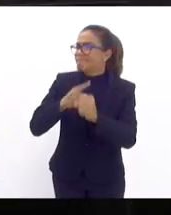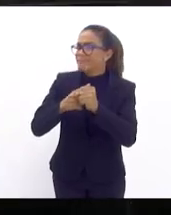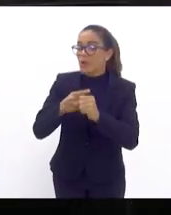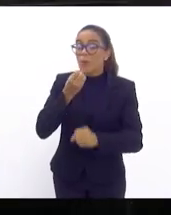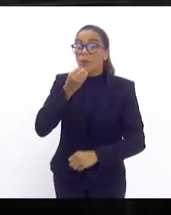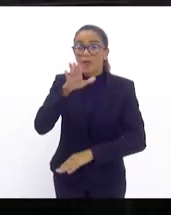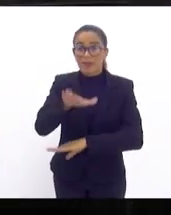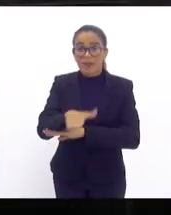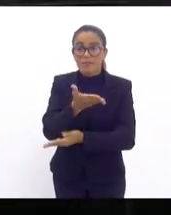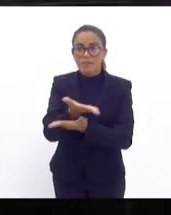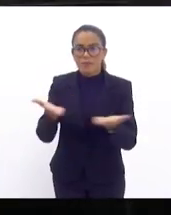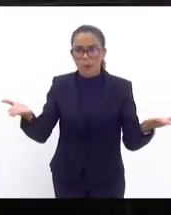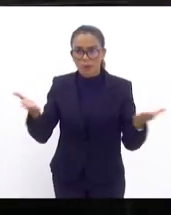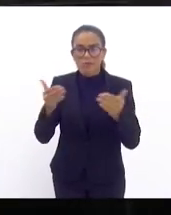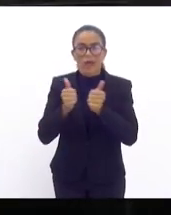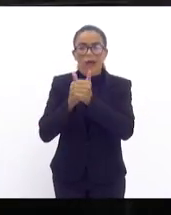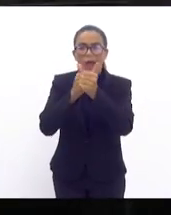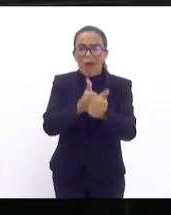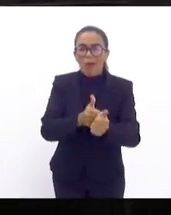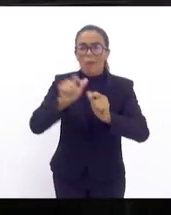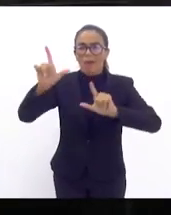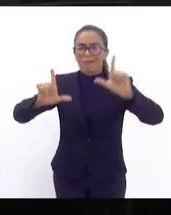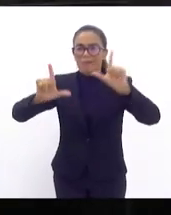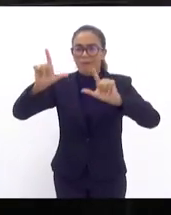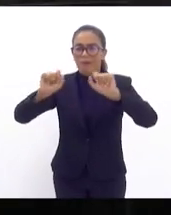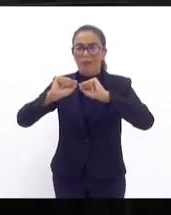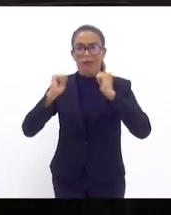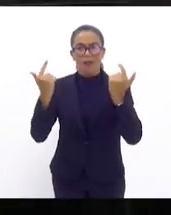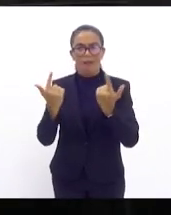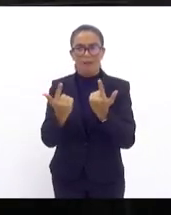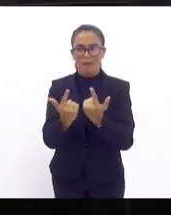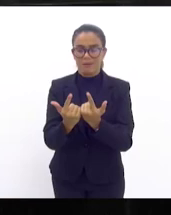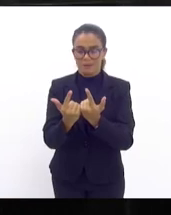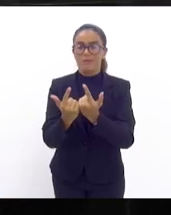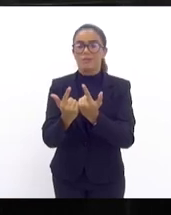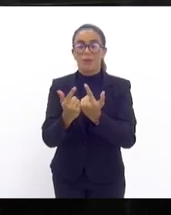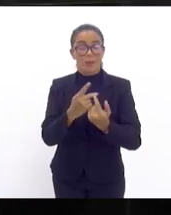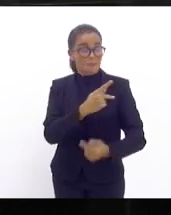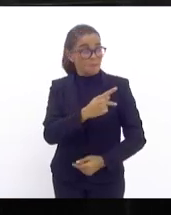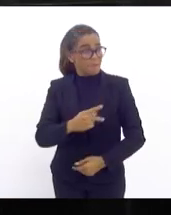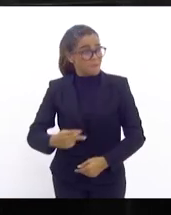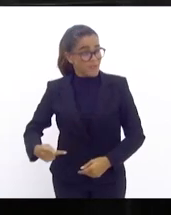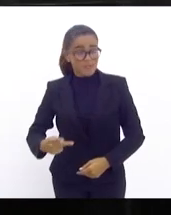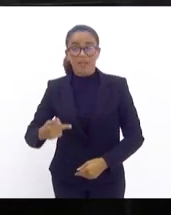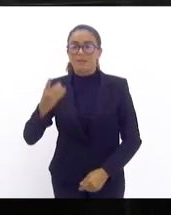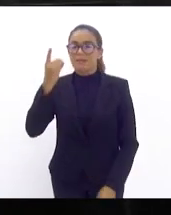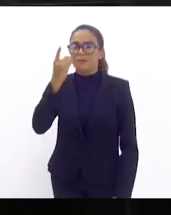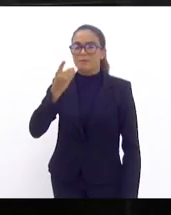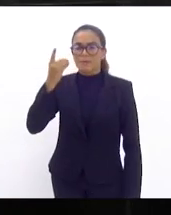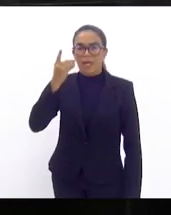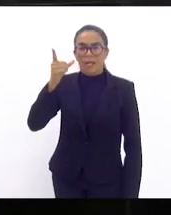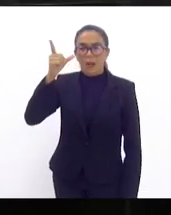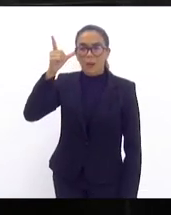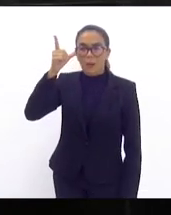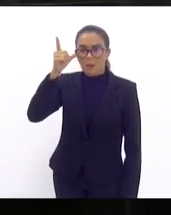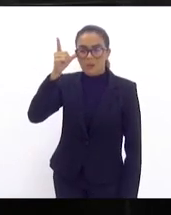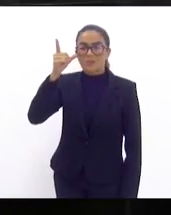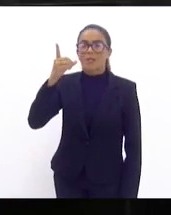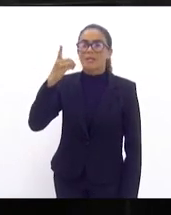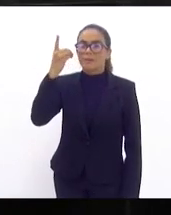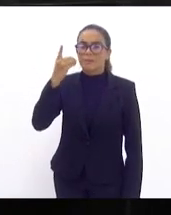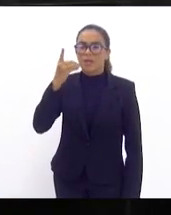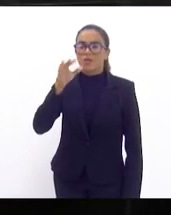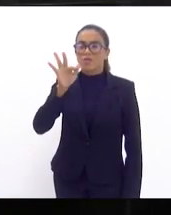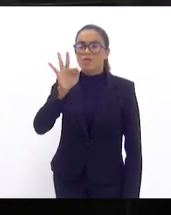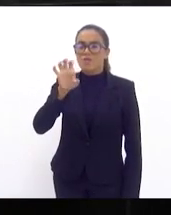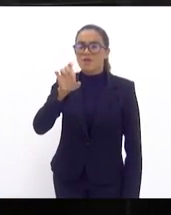Boa tarde a todos que nos acompanham na TV Alerje. Nossa Presidente, deputada Lucinha, deputado Filipinho.